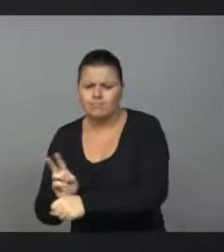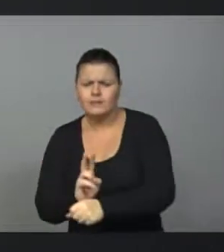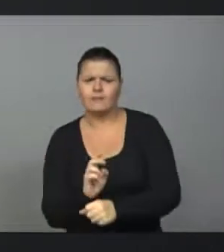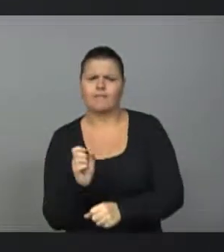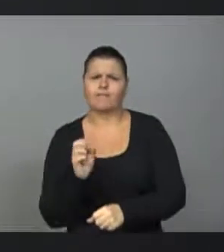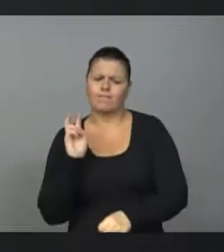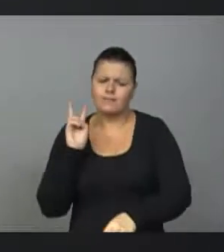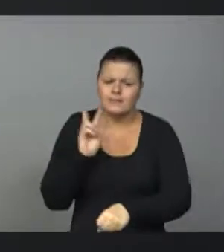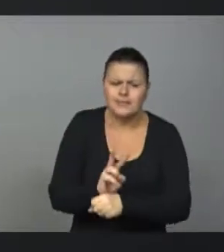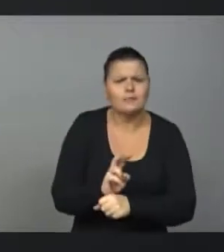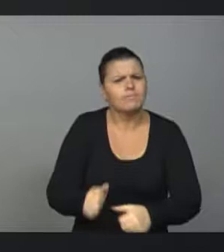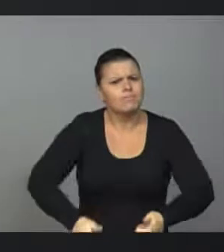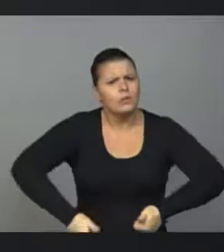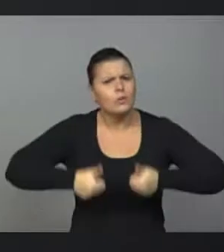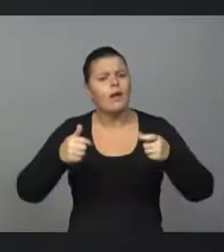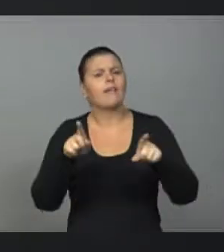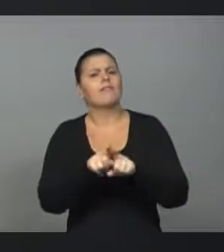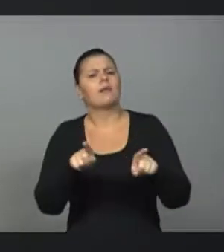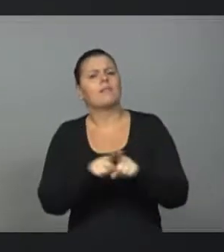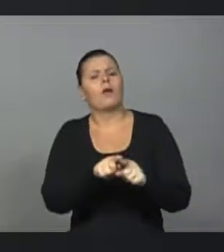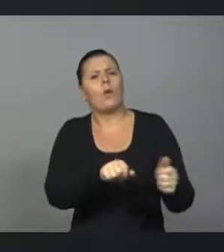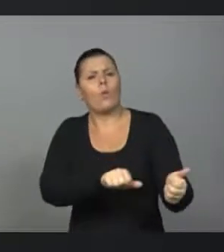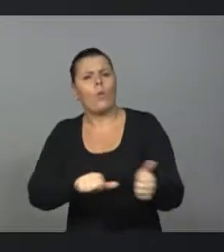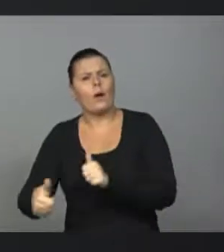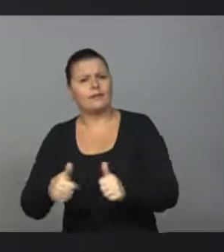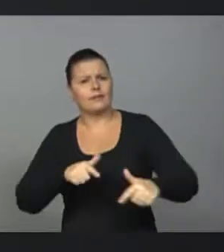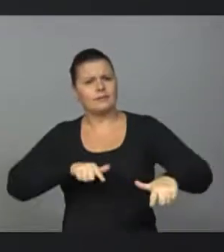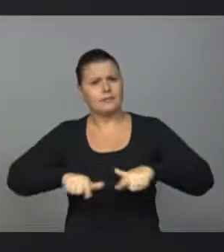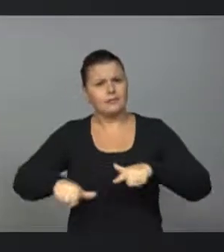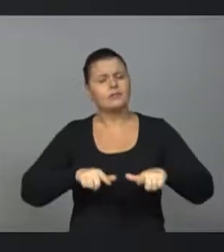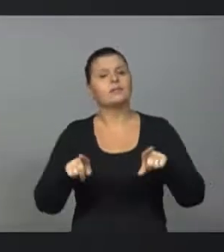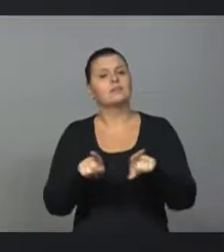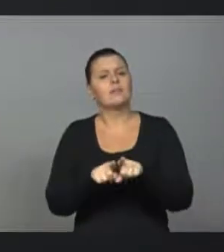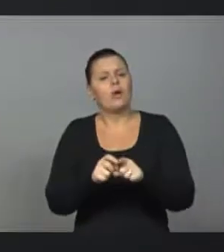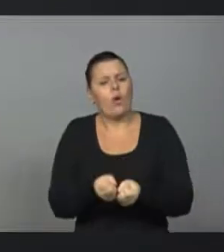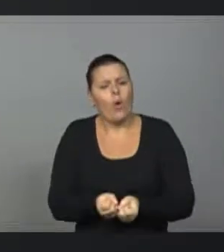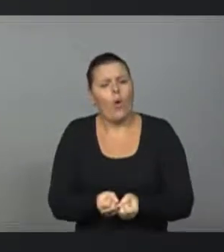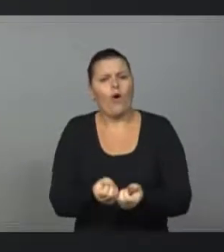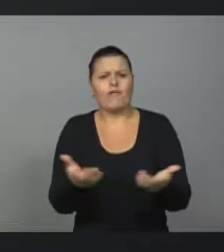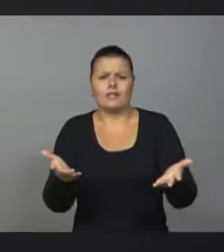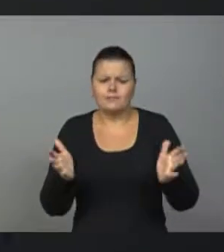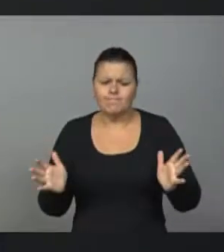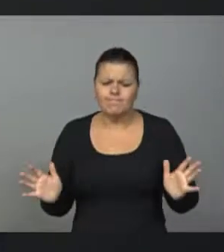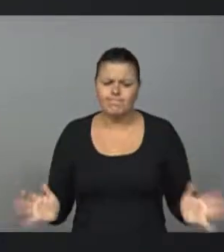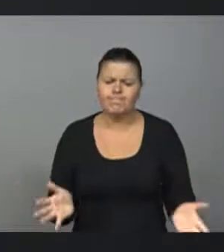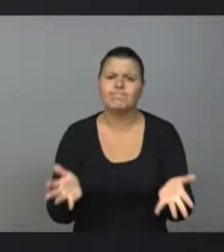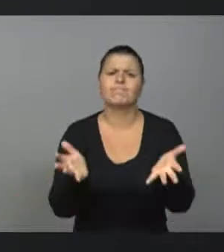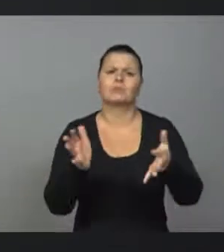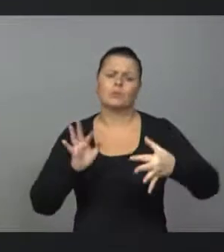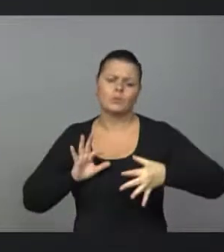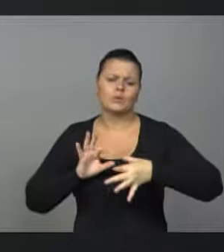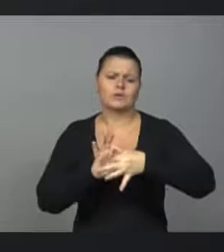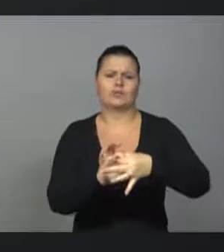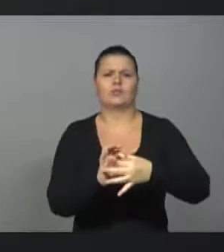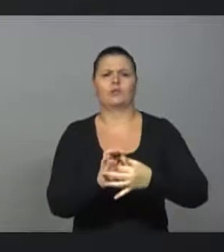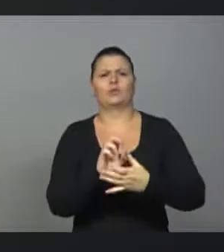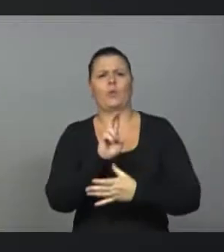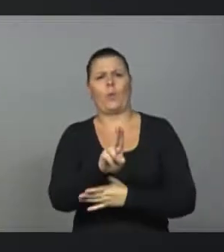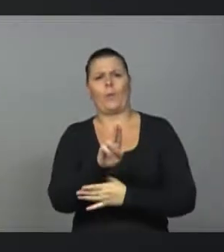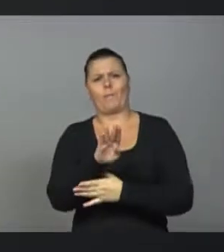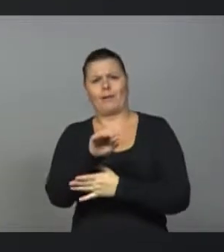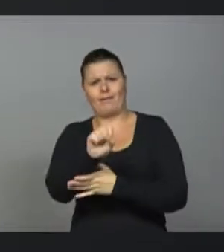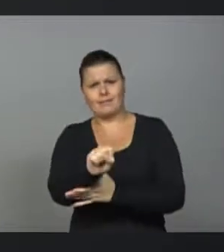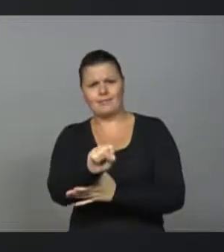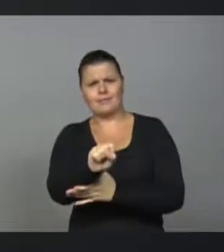a fiscalização da qualidade dos serviços e oferecer e incentivar a unificação de unidades básicas de saúde para que a gente